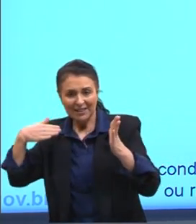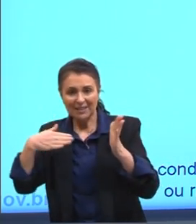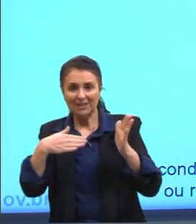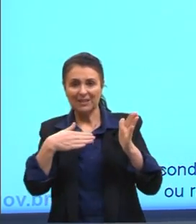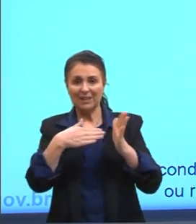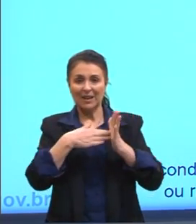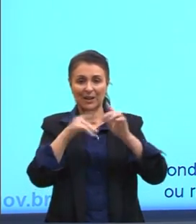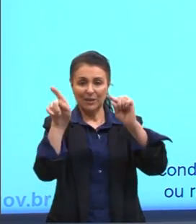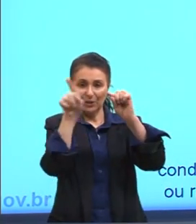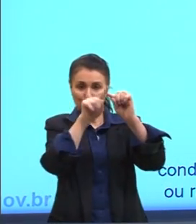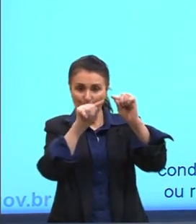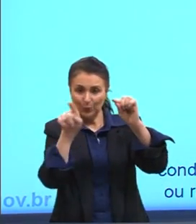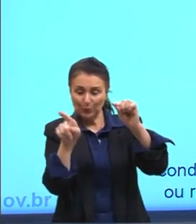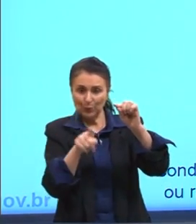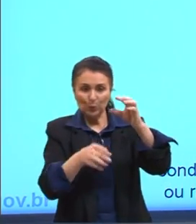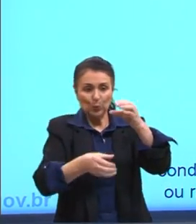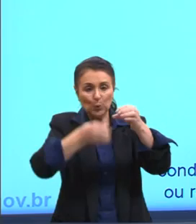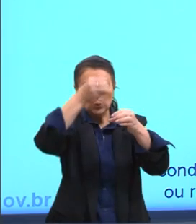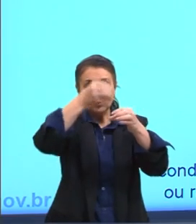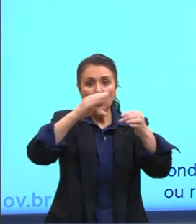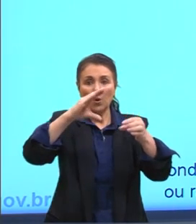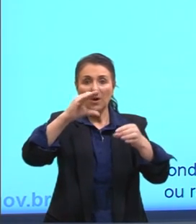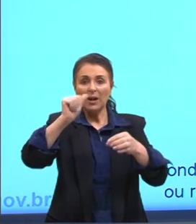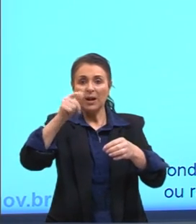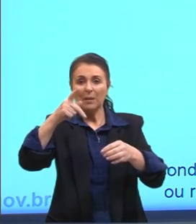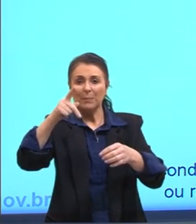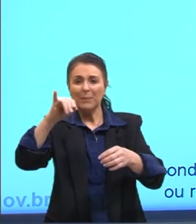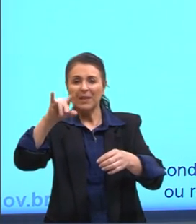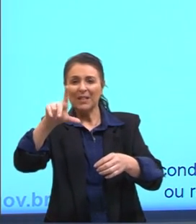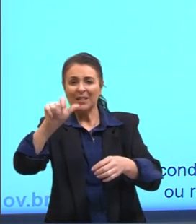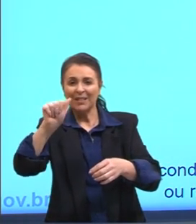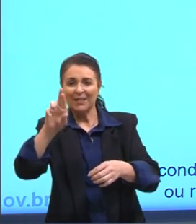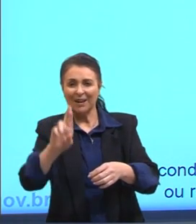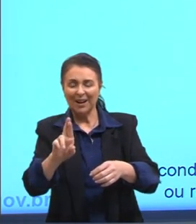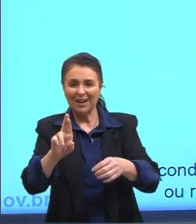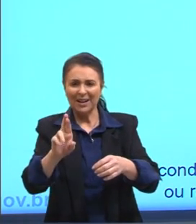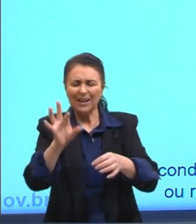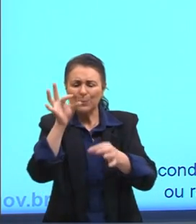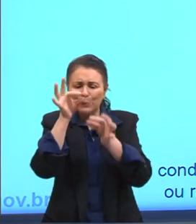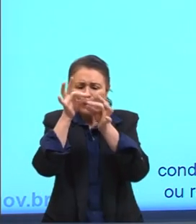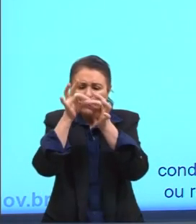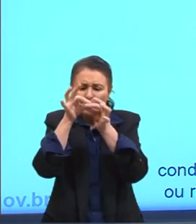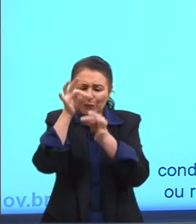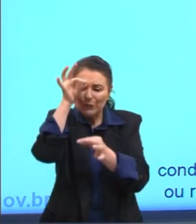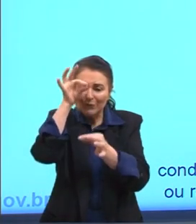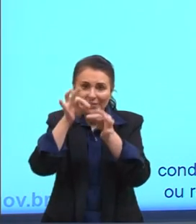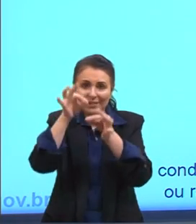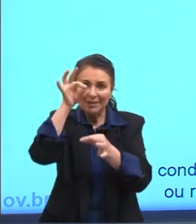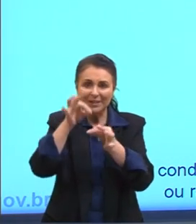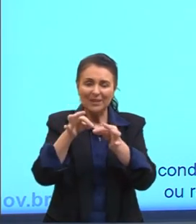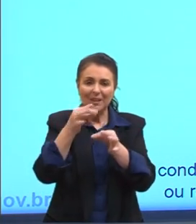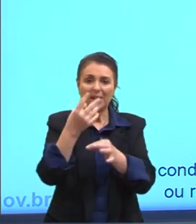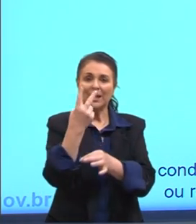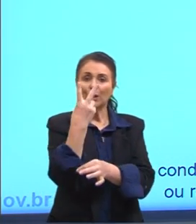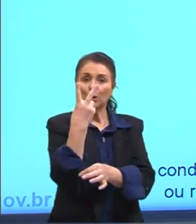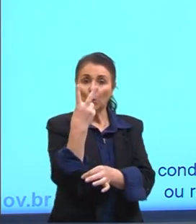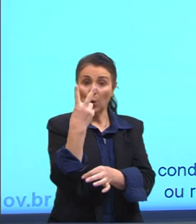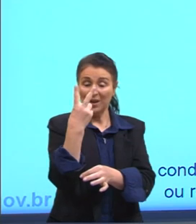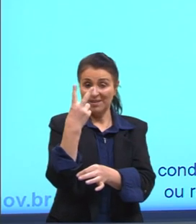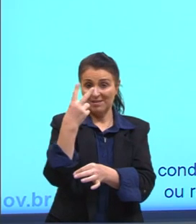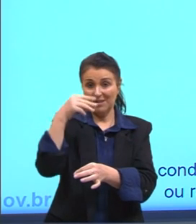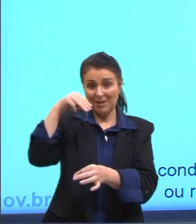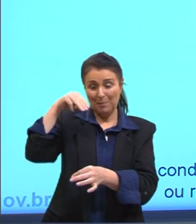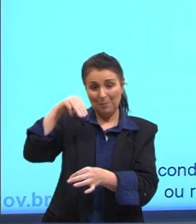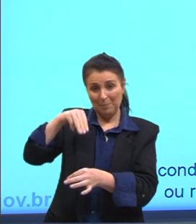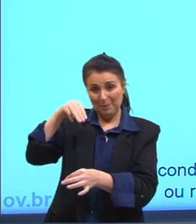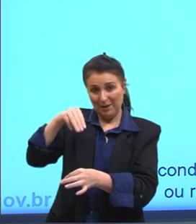capilar. Esse tubo capilar, ele é muito fino, né? O diâmetro dele, então, é cerca de dois metros de comprimento, mas o